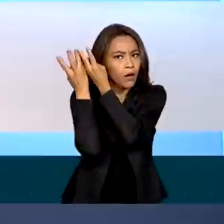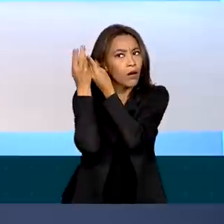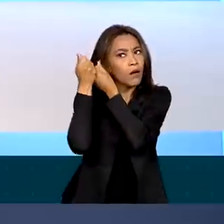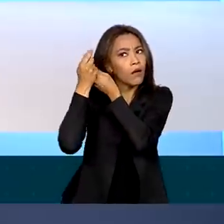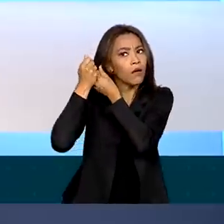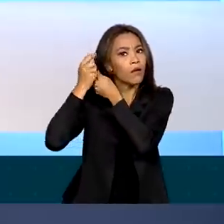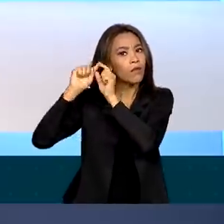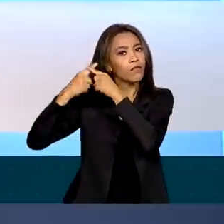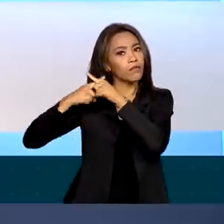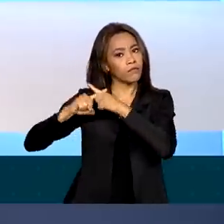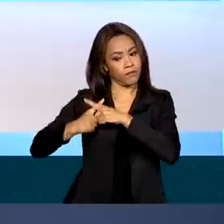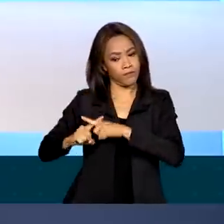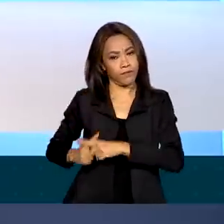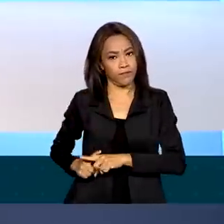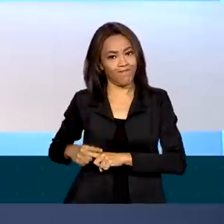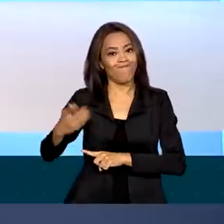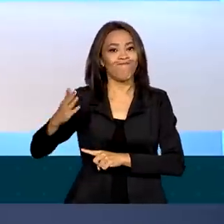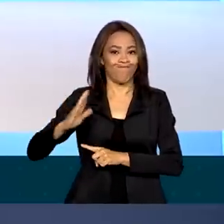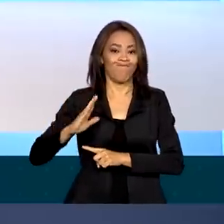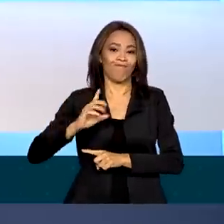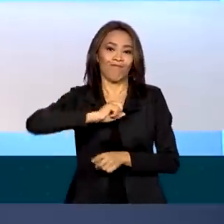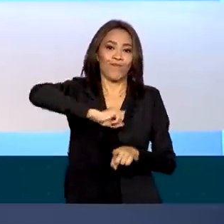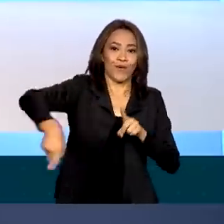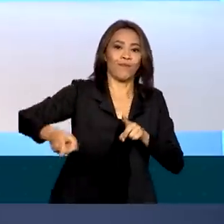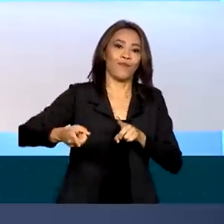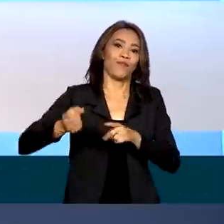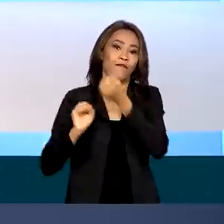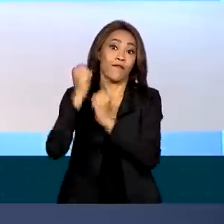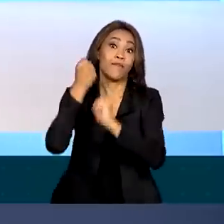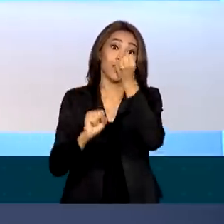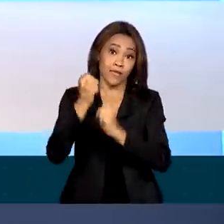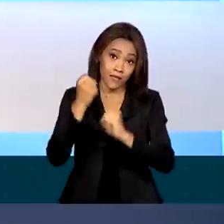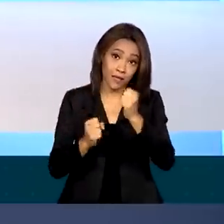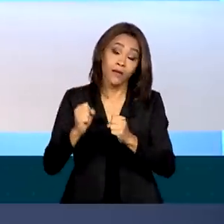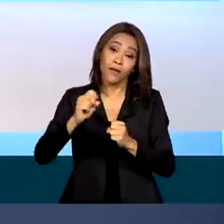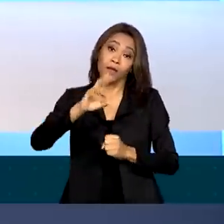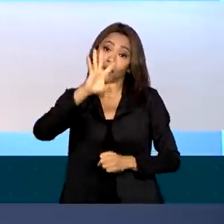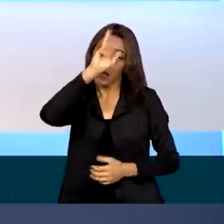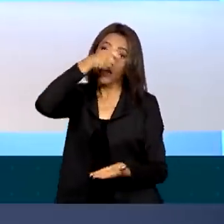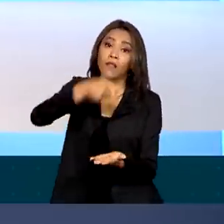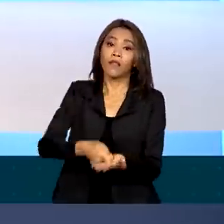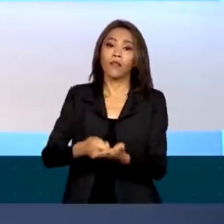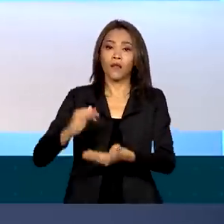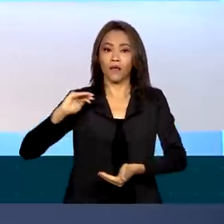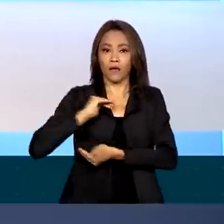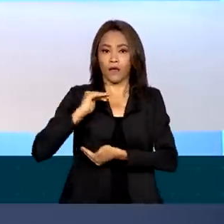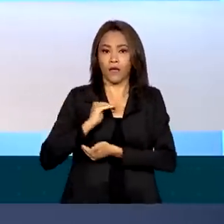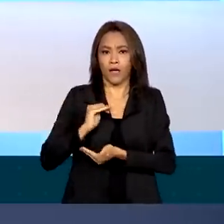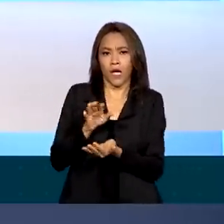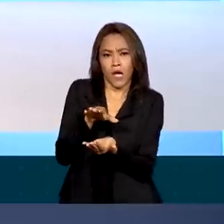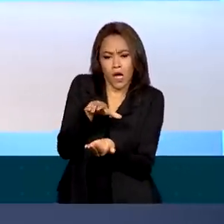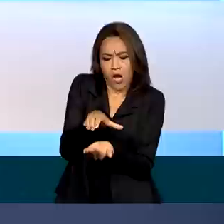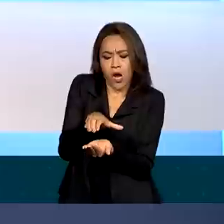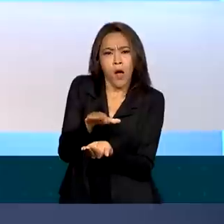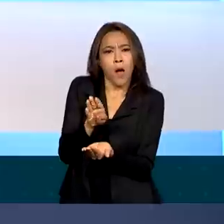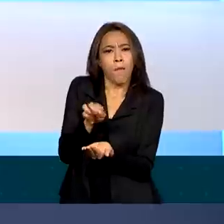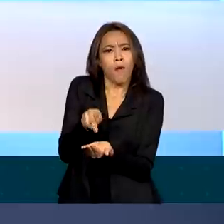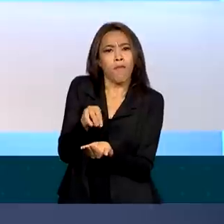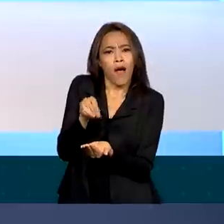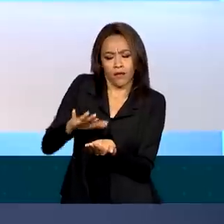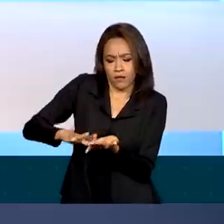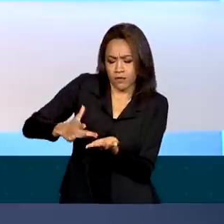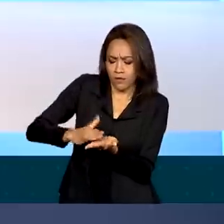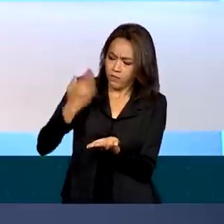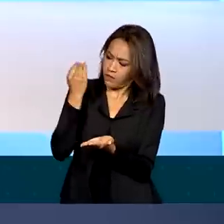com a fabricação, venda e uso proibidos. A medida é da Anvisa. As pomadas de quatro fabricantes são